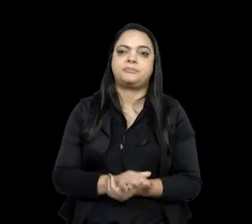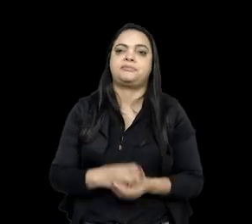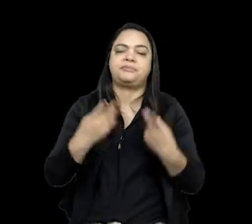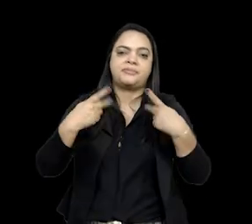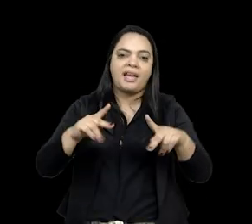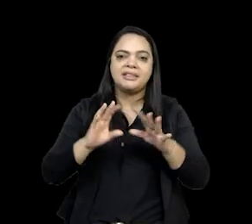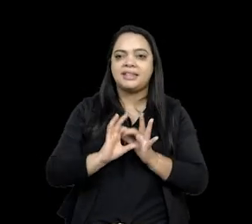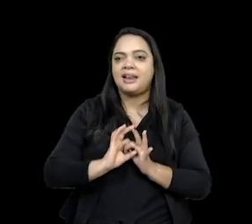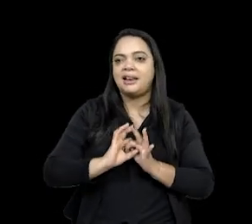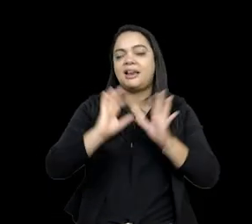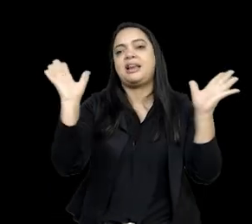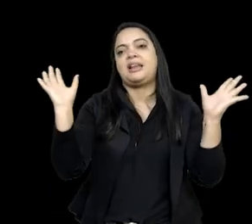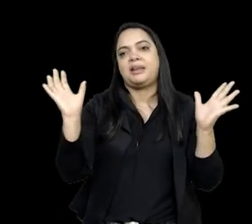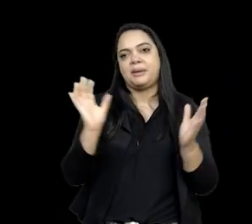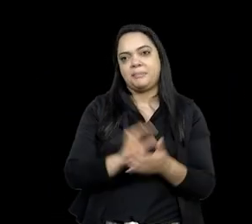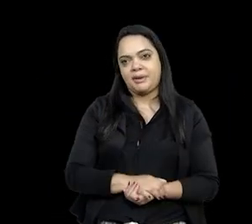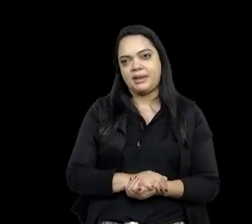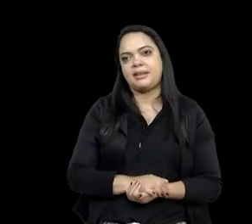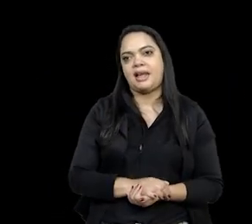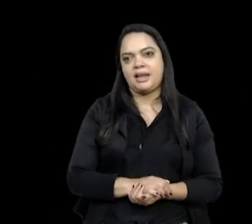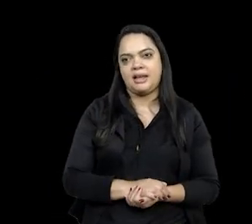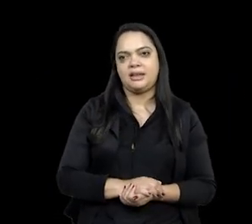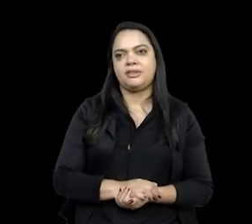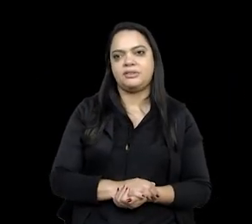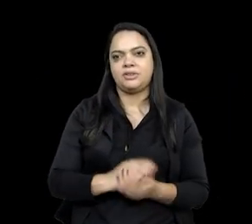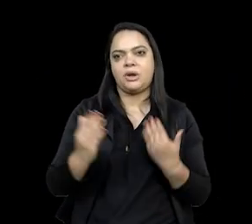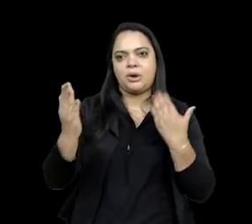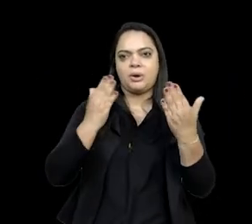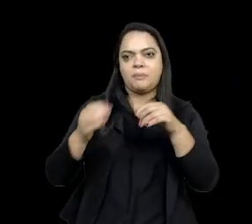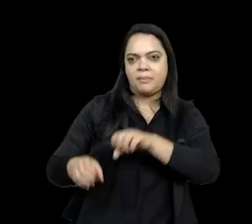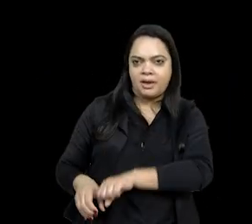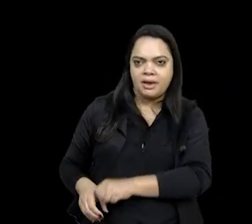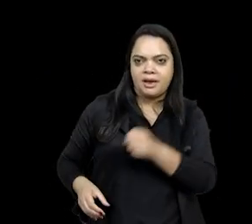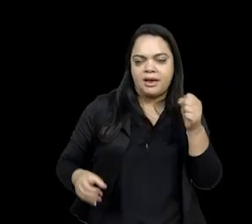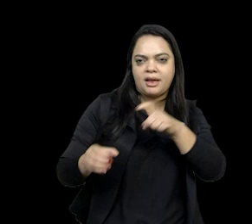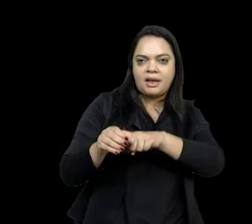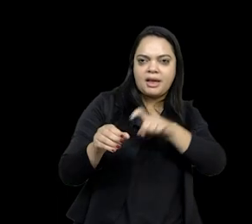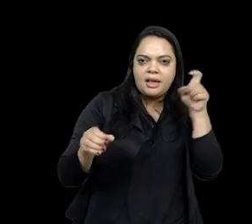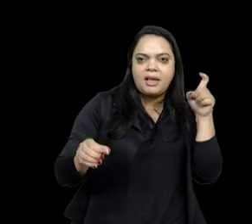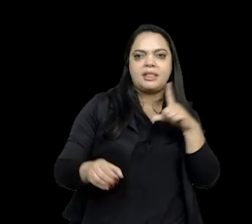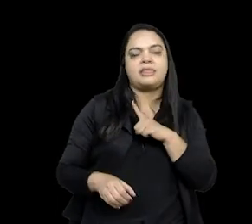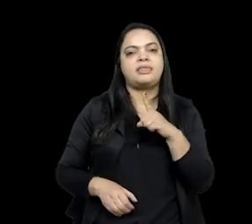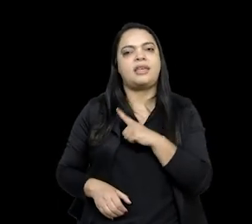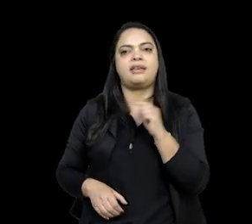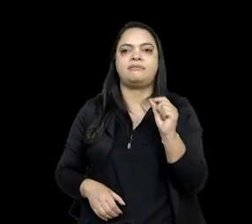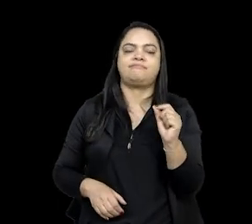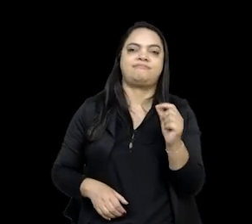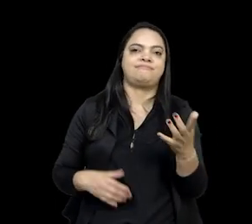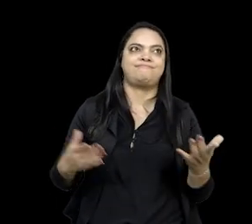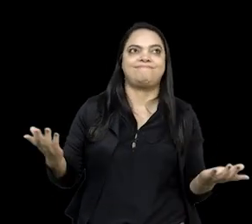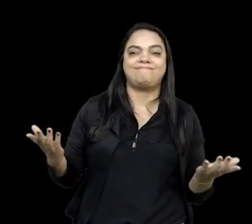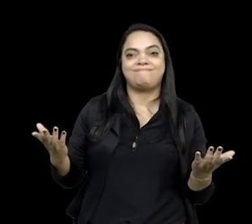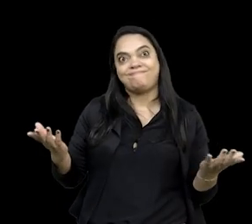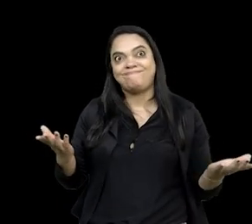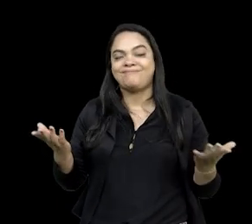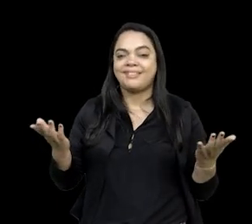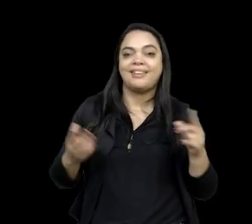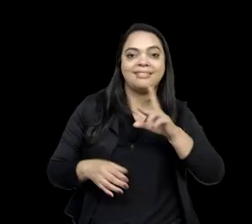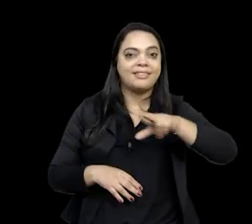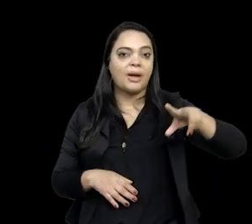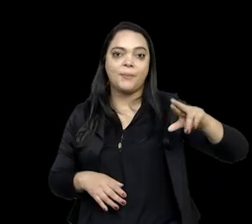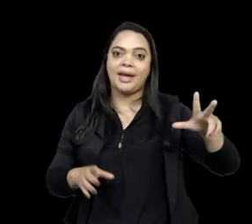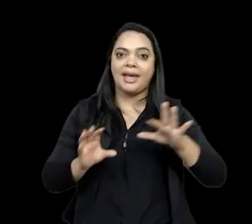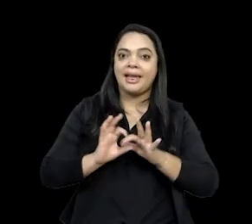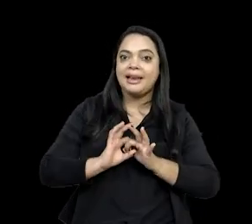em relação à independência, eu acho que tem muitas, essa liberdade não é a liberdade anterior